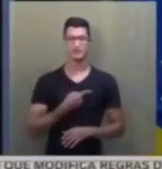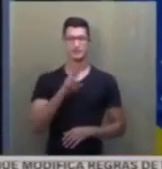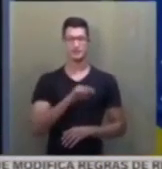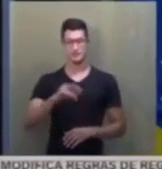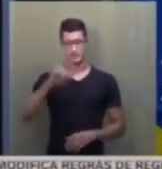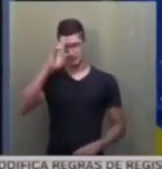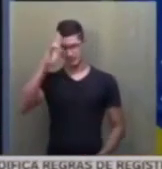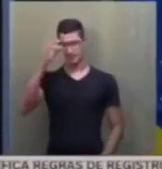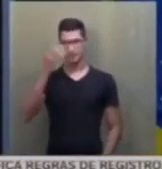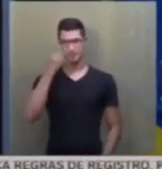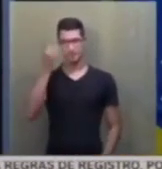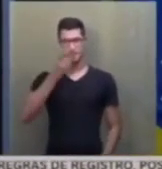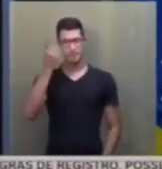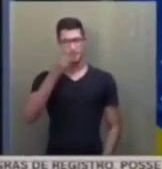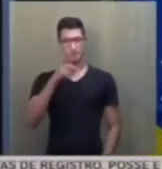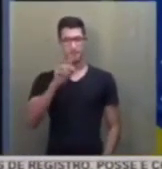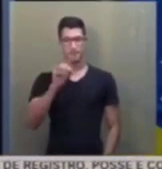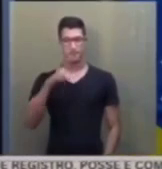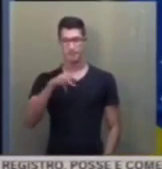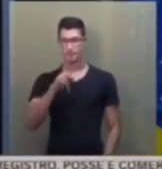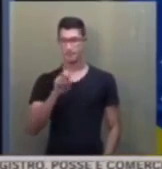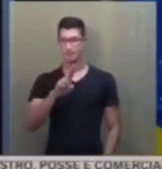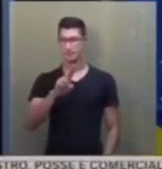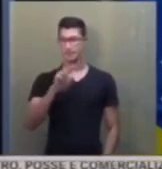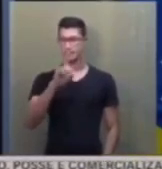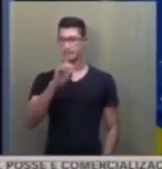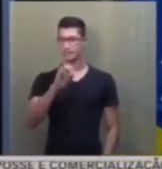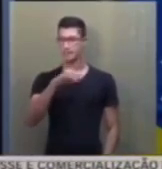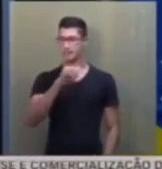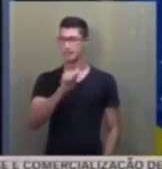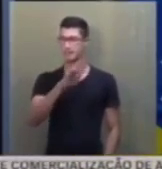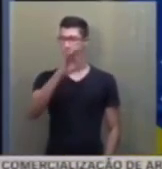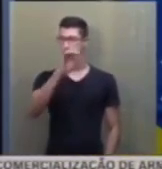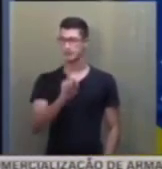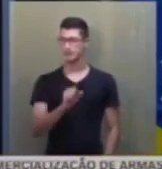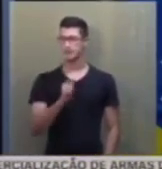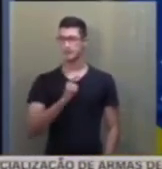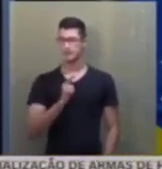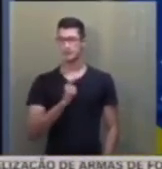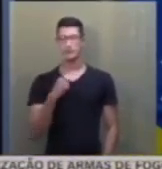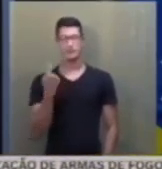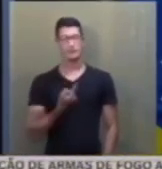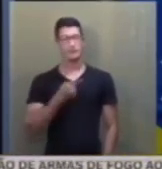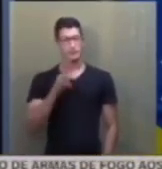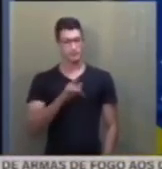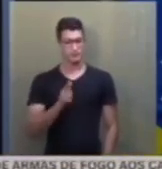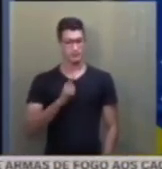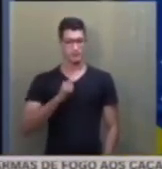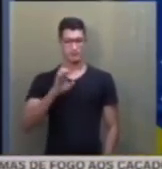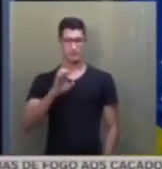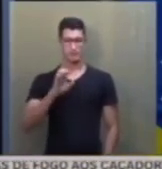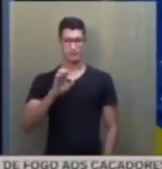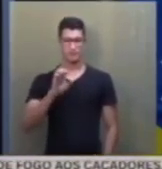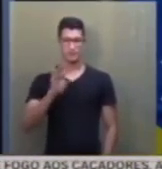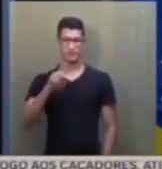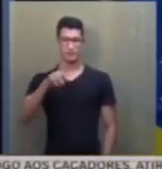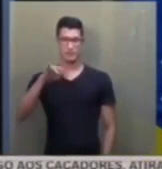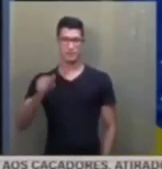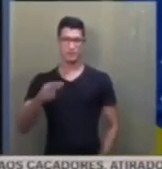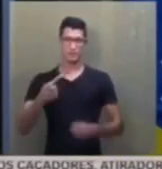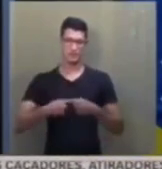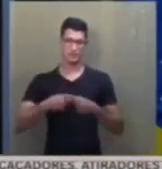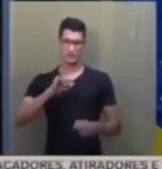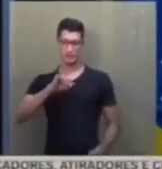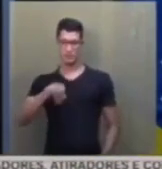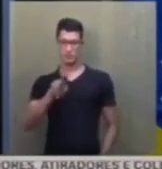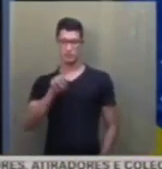autoria do deputado Pompeu de Matos, que confere o título de capital nacional das etnias à cidade de